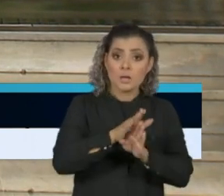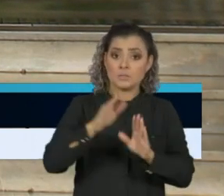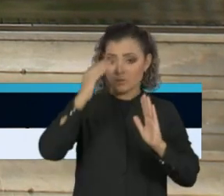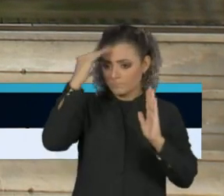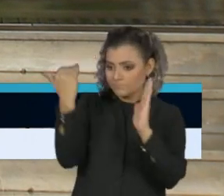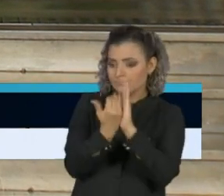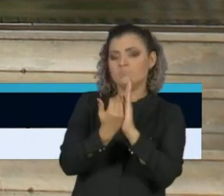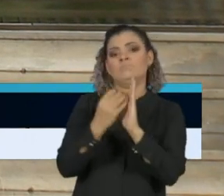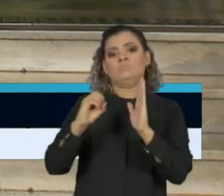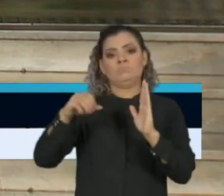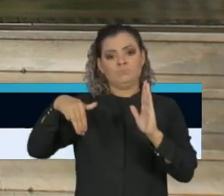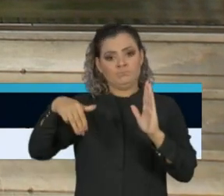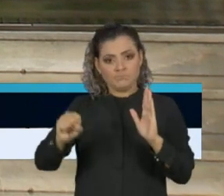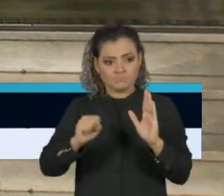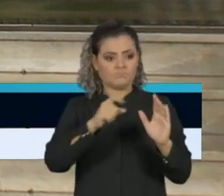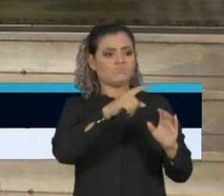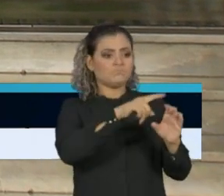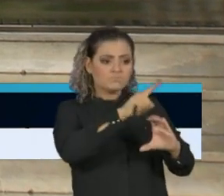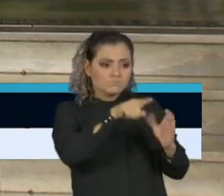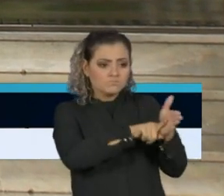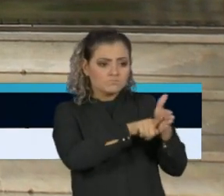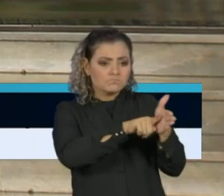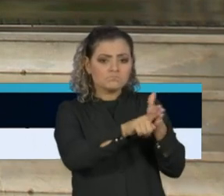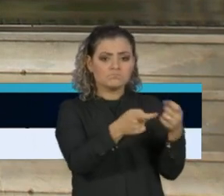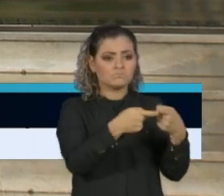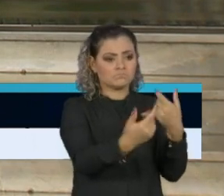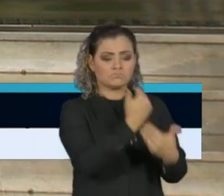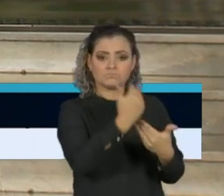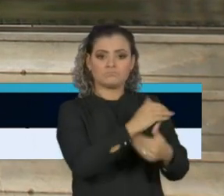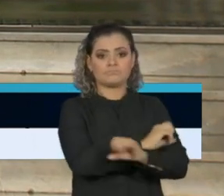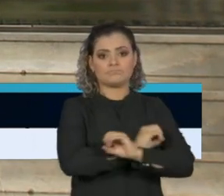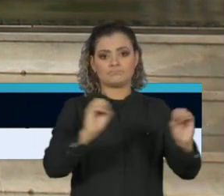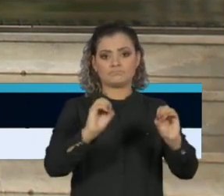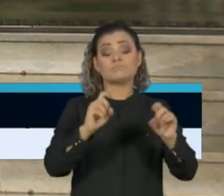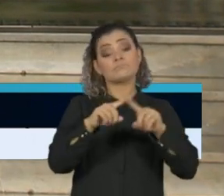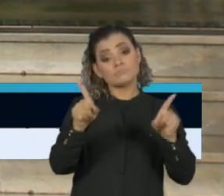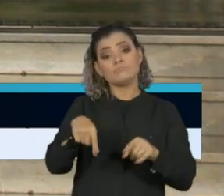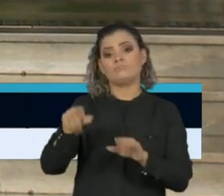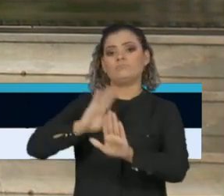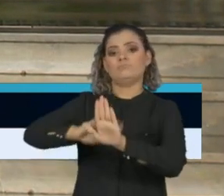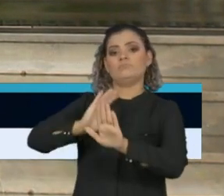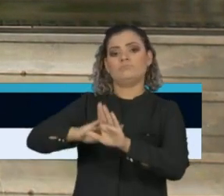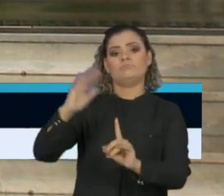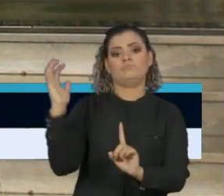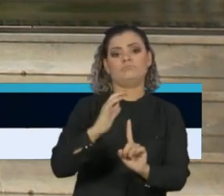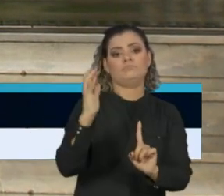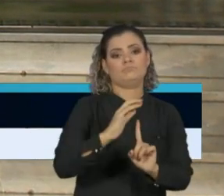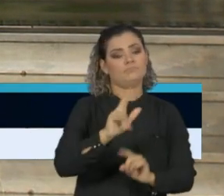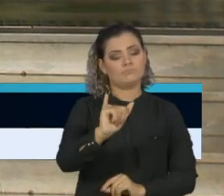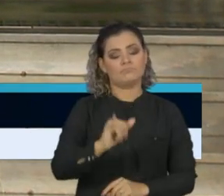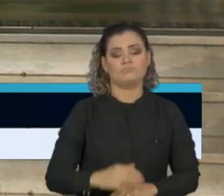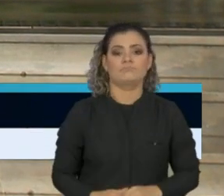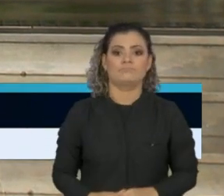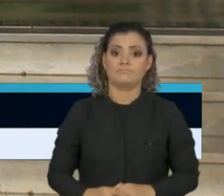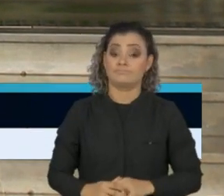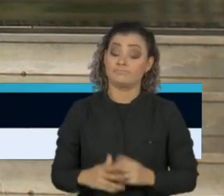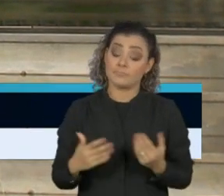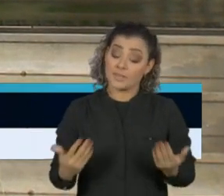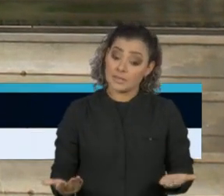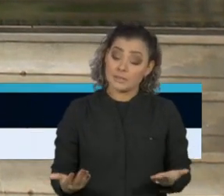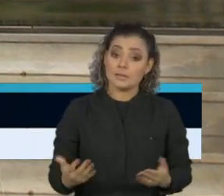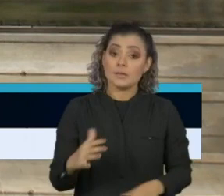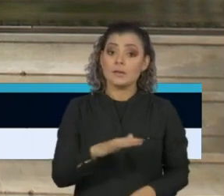na saúde e na medicina, e sim uma orientação política e ideológica. Em relação